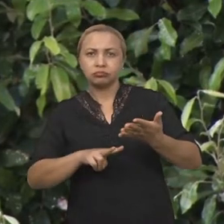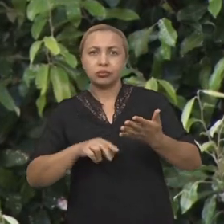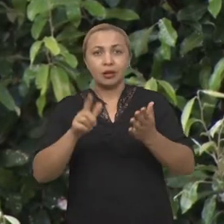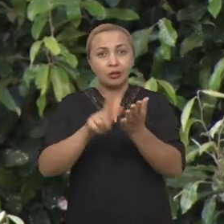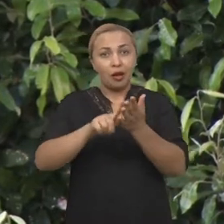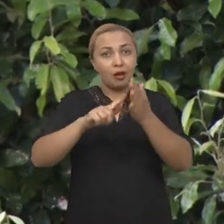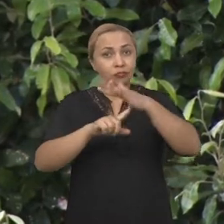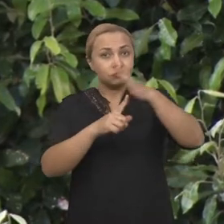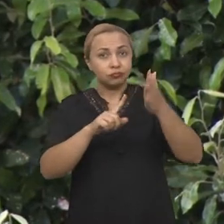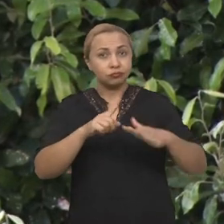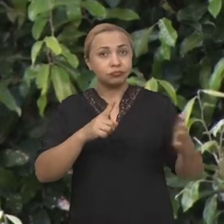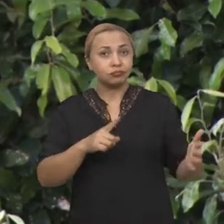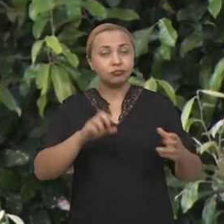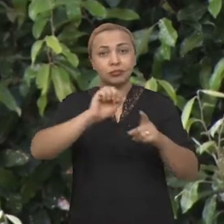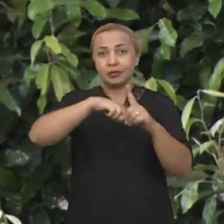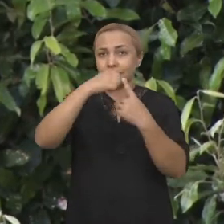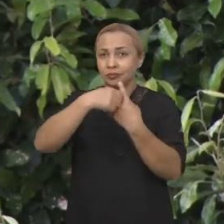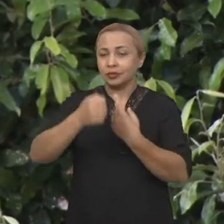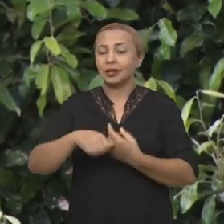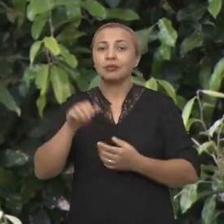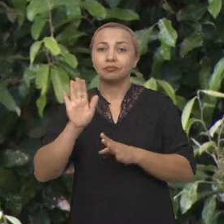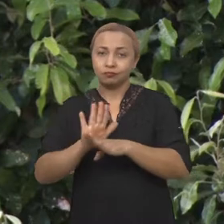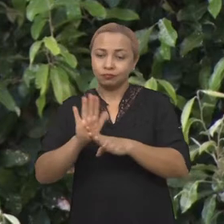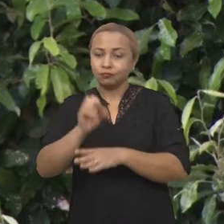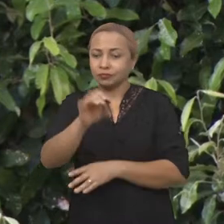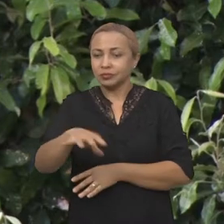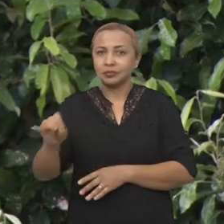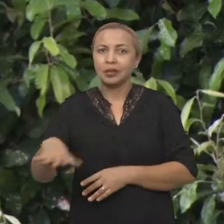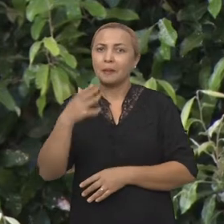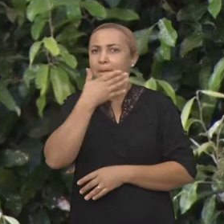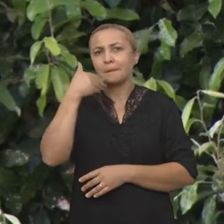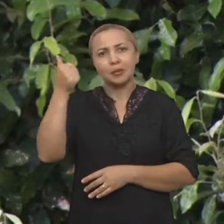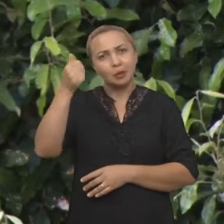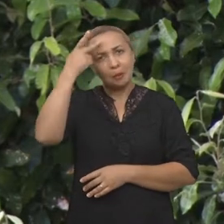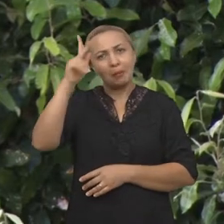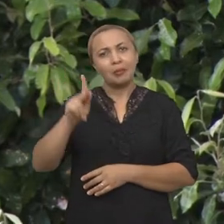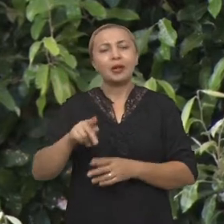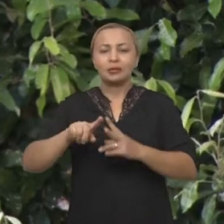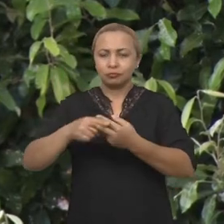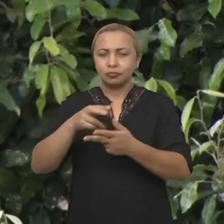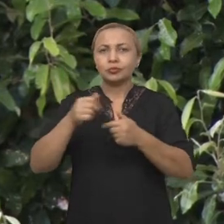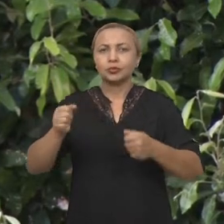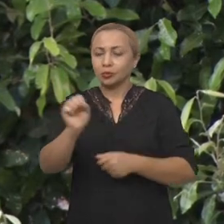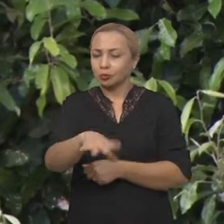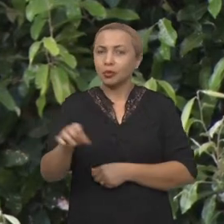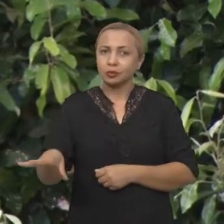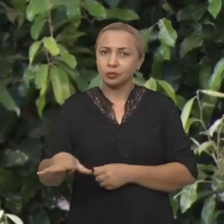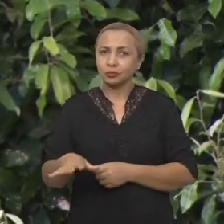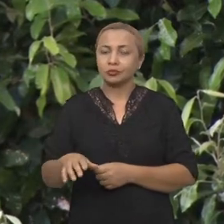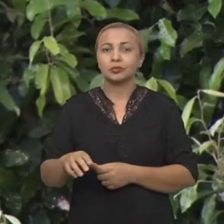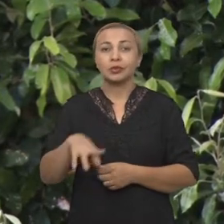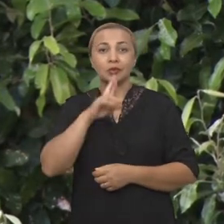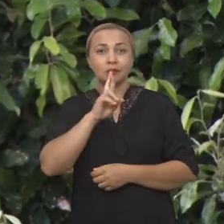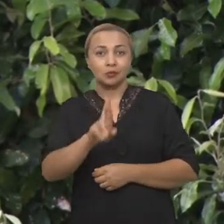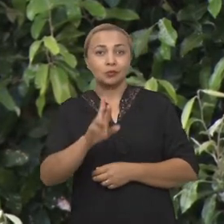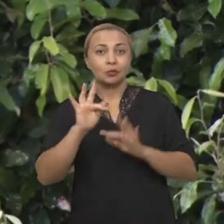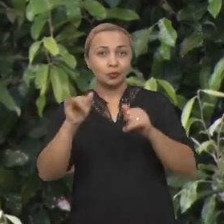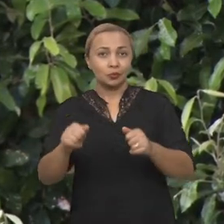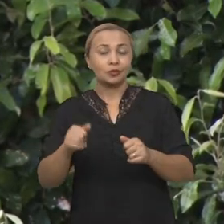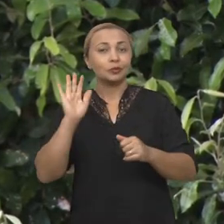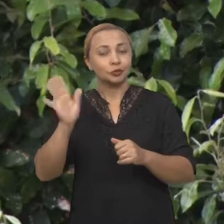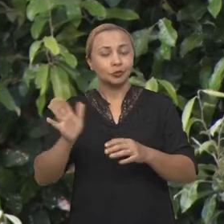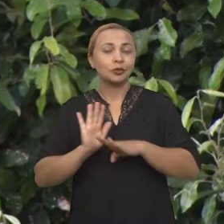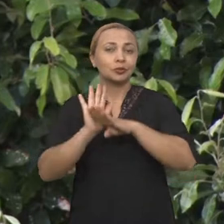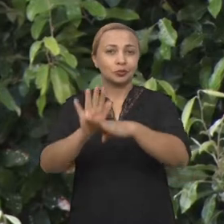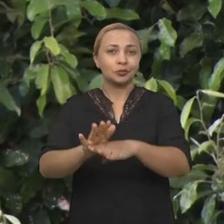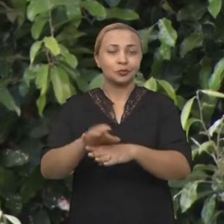bananeira, o programa auxilia a adubação mais apropriada para melhorar a produtividade do plantio. A solução já